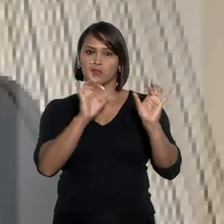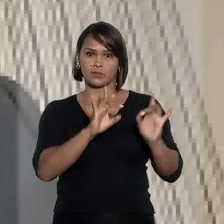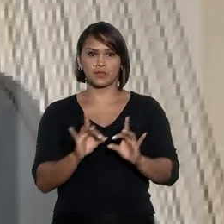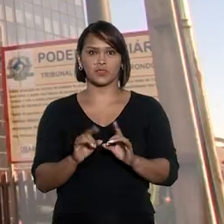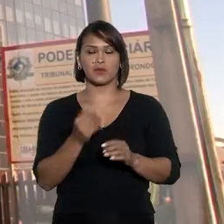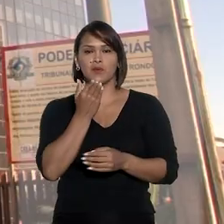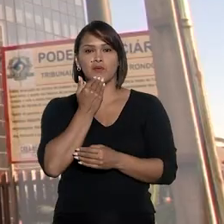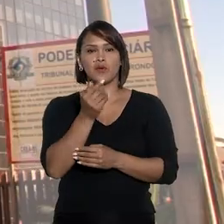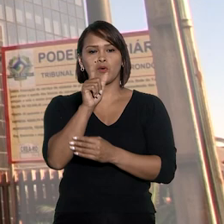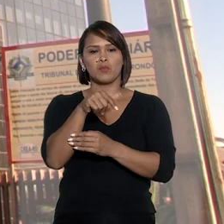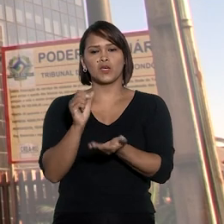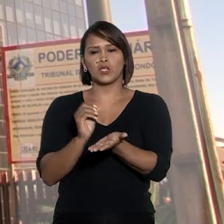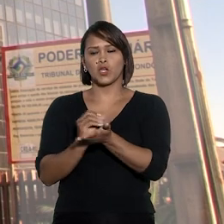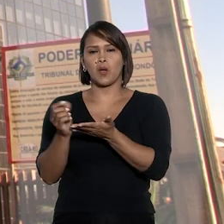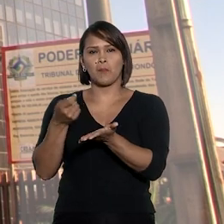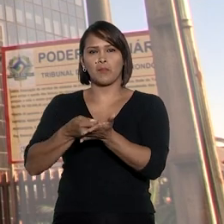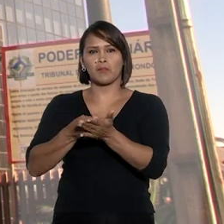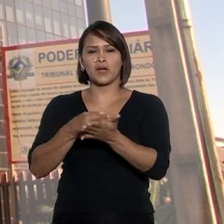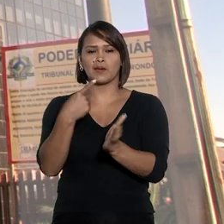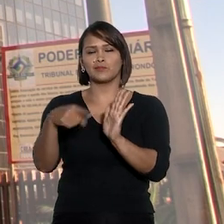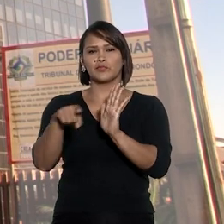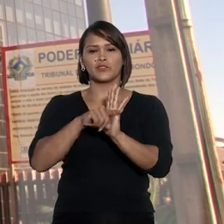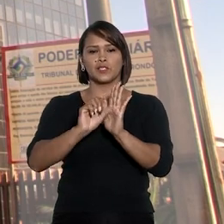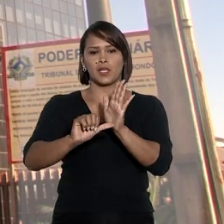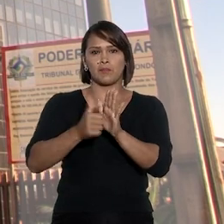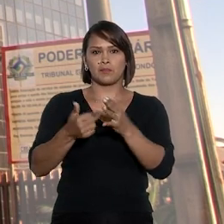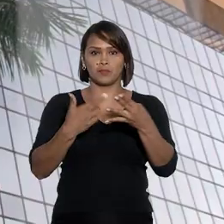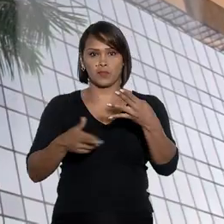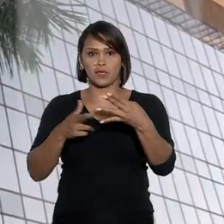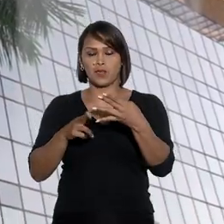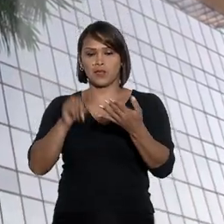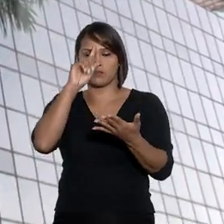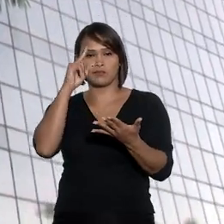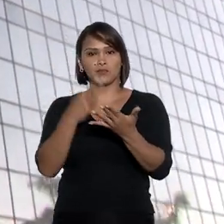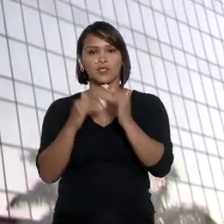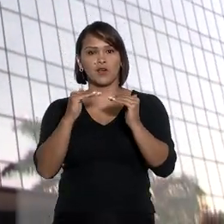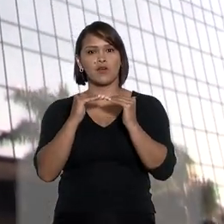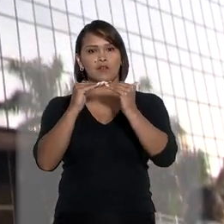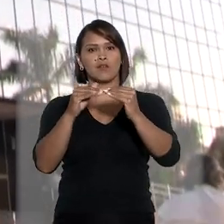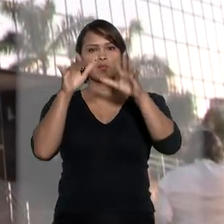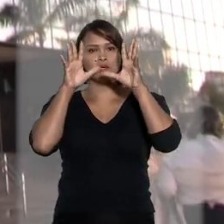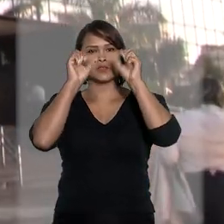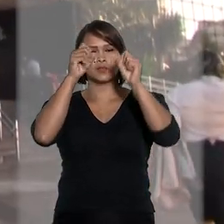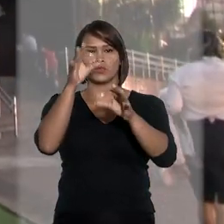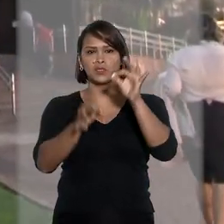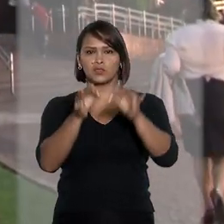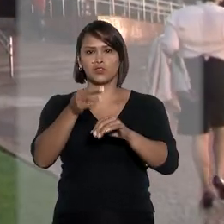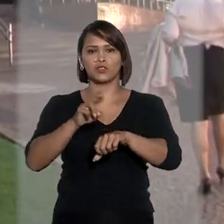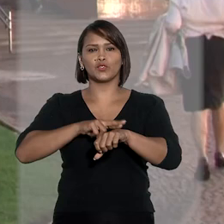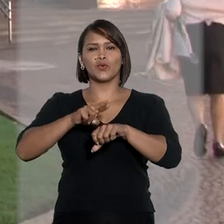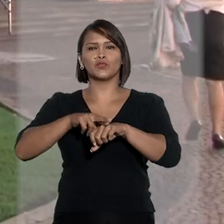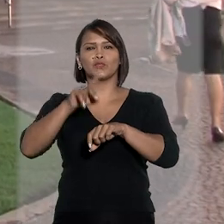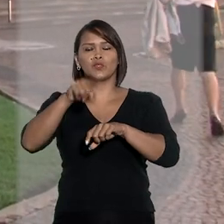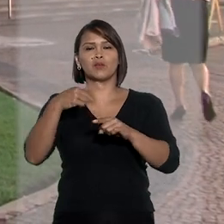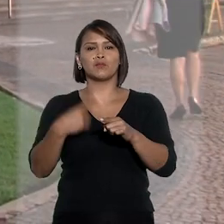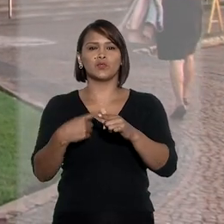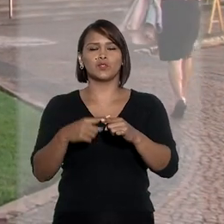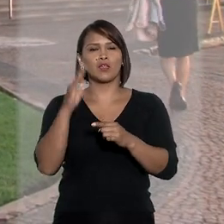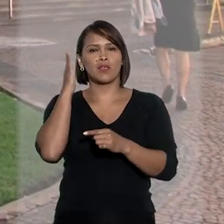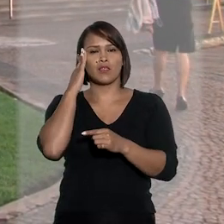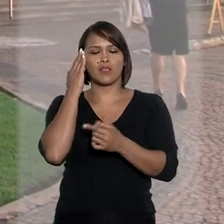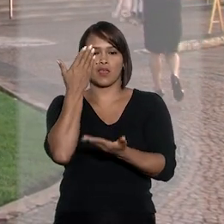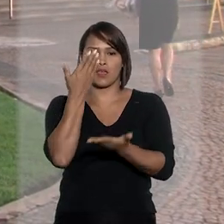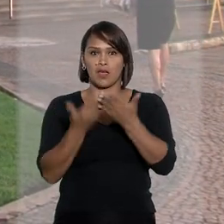O pedido de indenização foi negado em primeiro grau e a decisão foi mantida pelo Tribunal de Justiça de Rondônia por